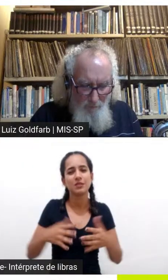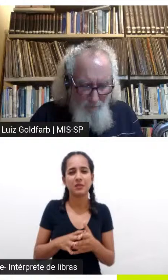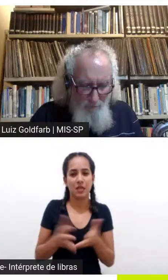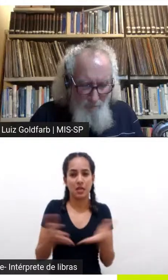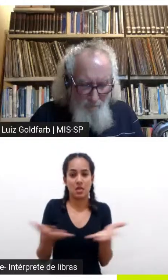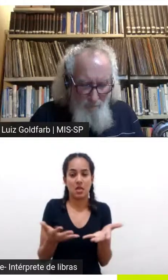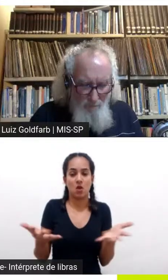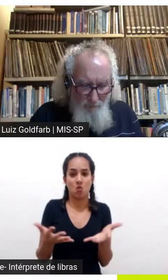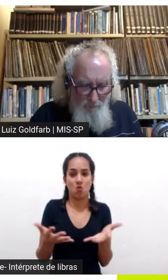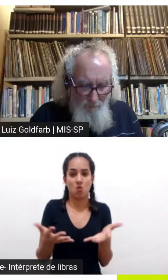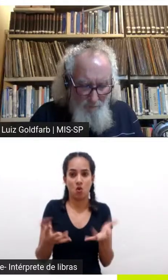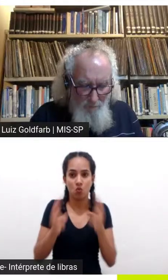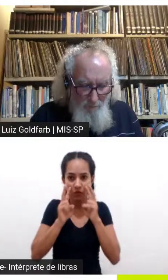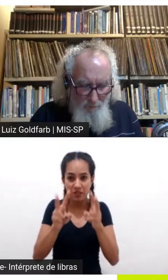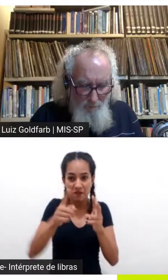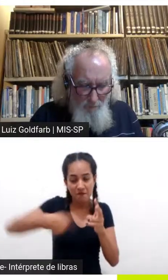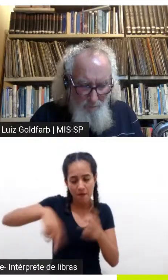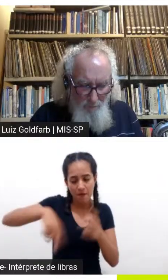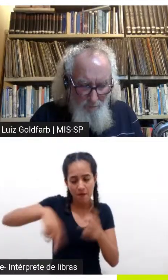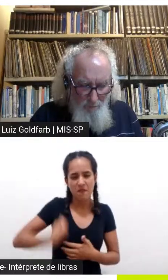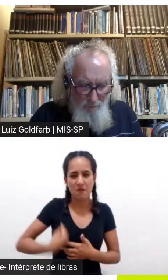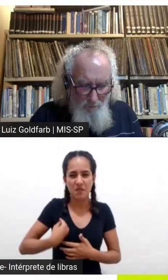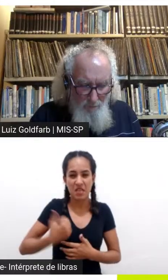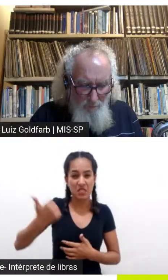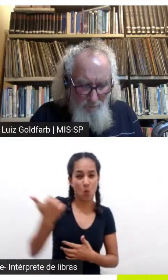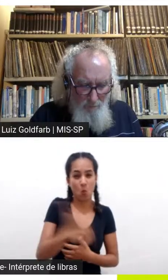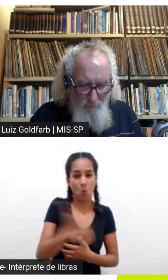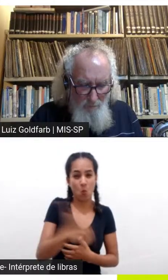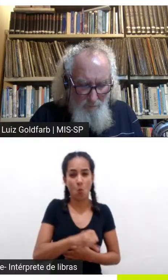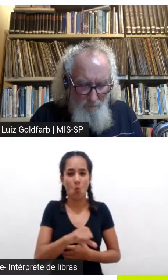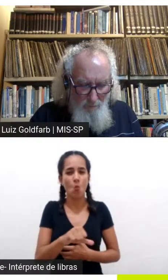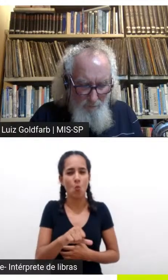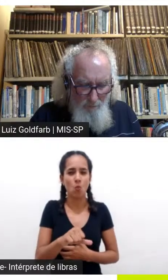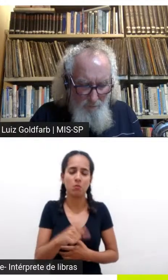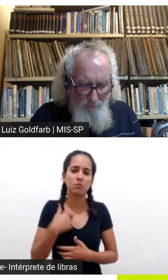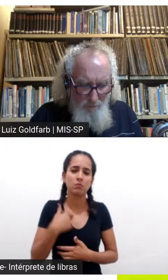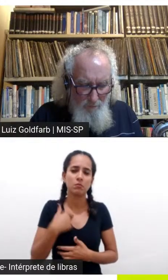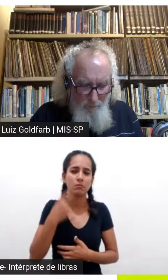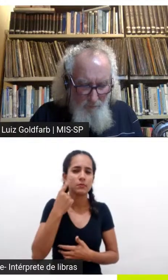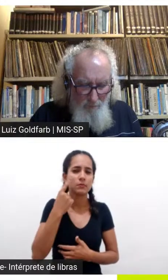hoje é porque em muito eu vejo como uma